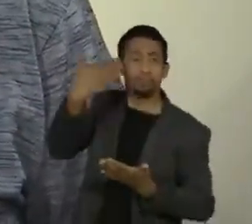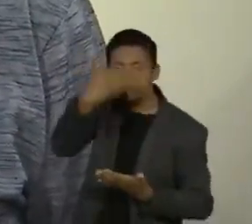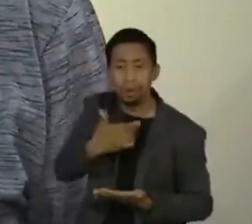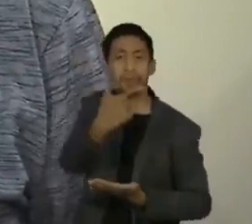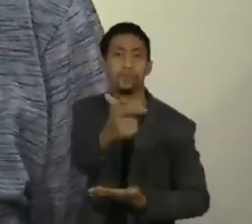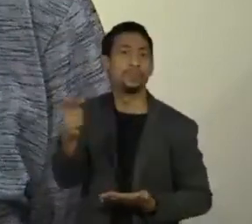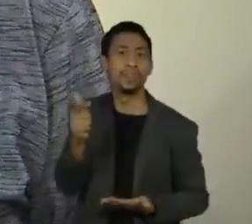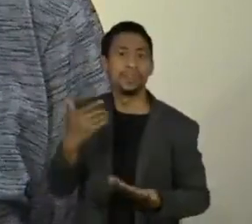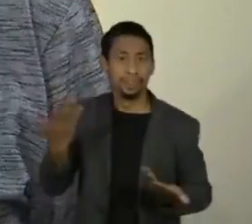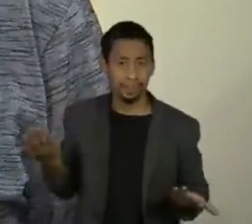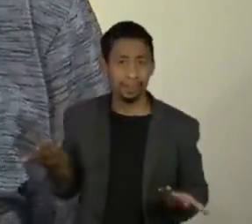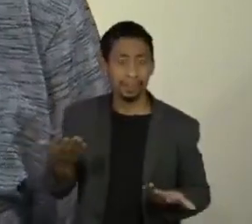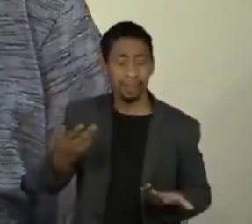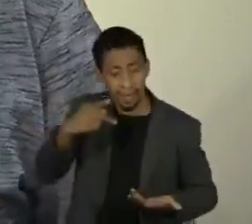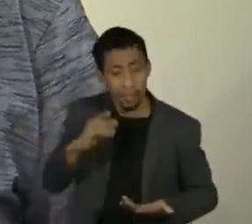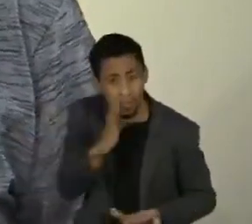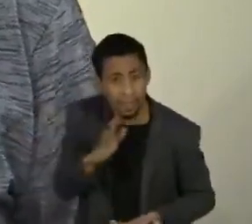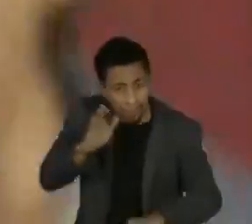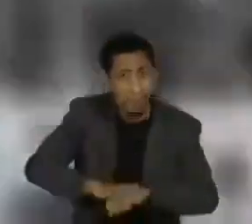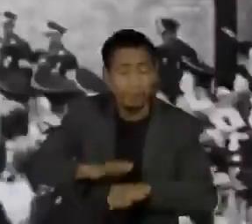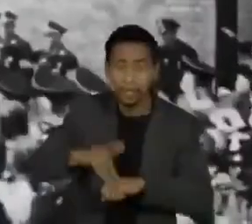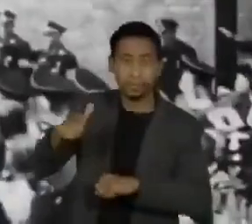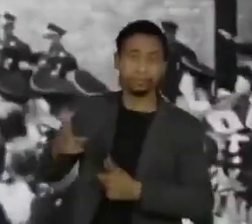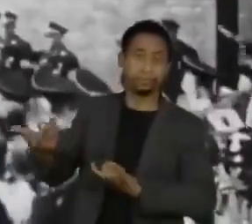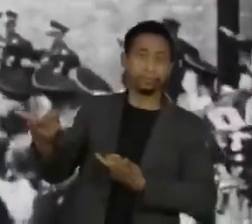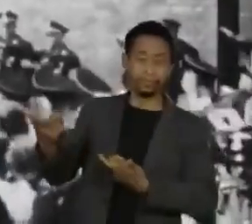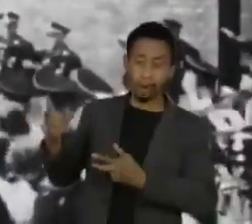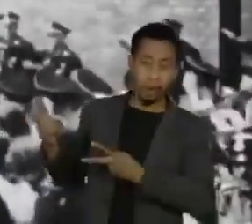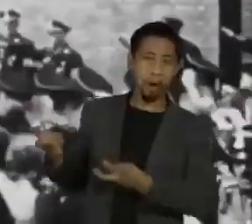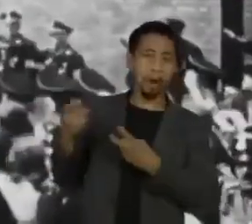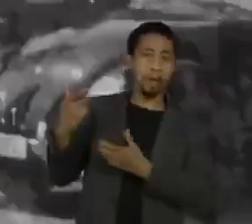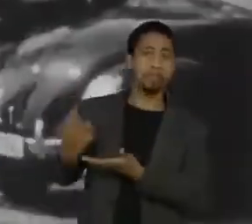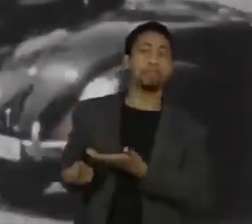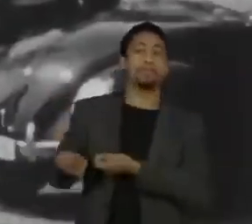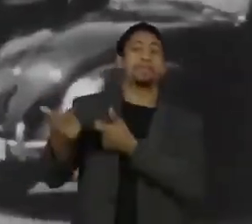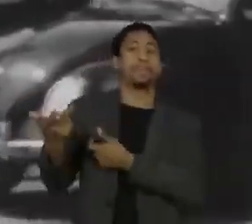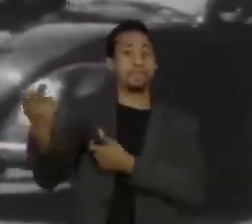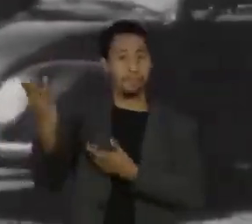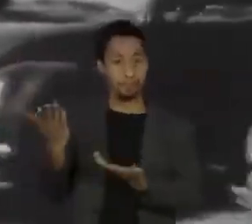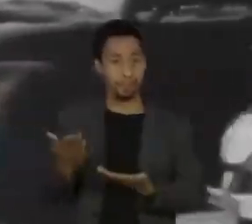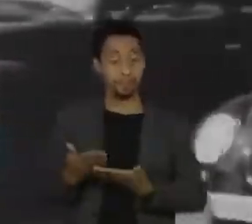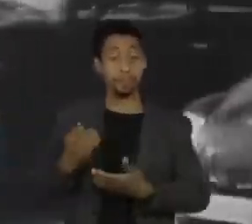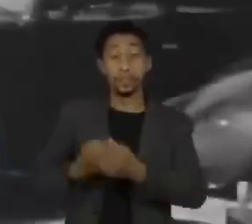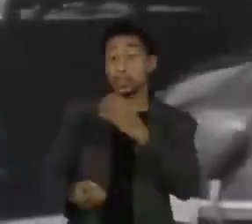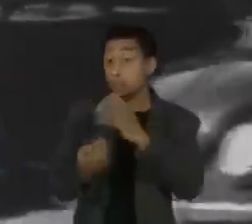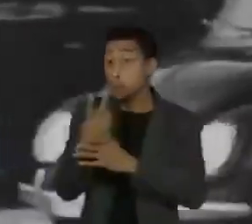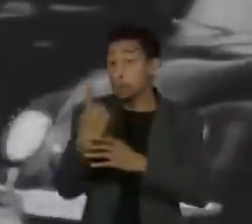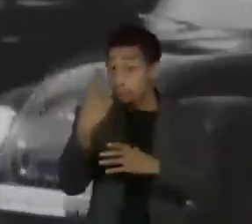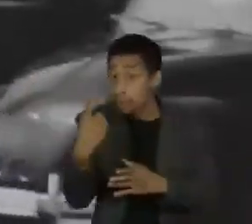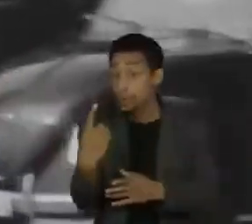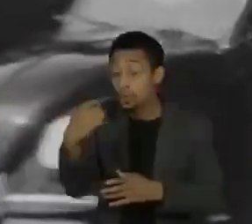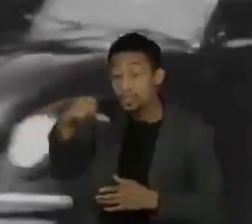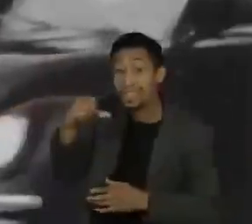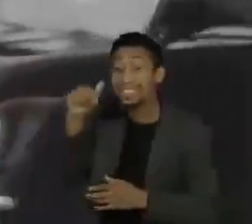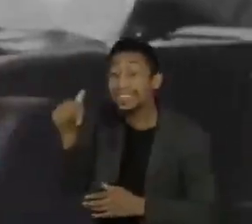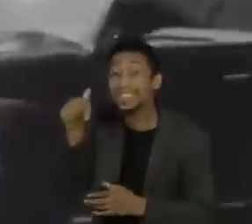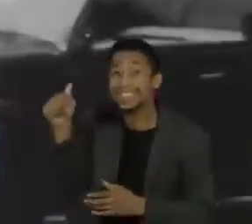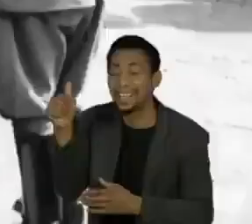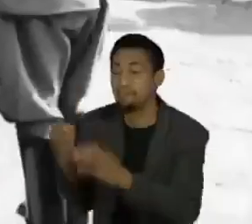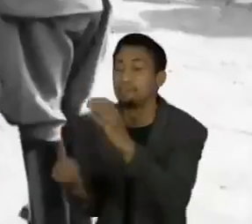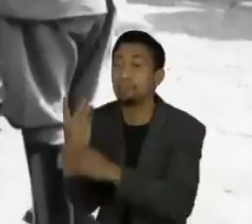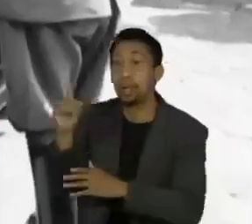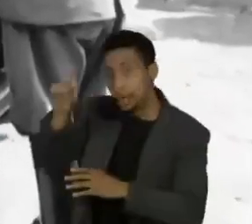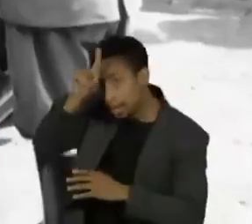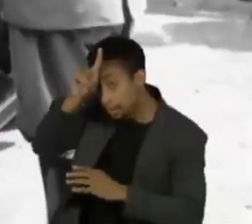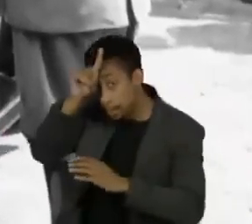fez no Brasil. Ela saiu no lucro. A Volkswagen foi fundada em 1937 na Alemanha durante o regime